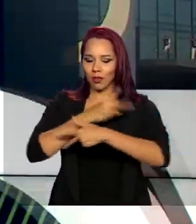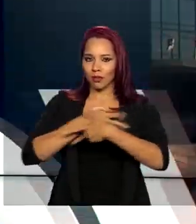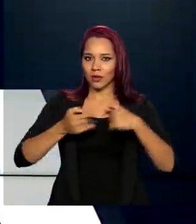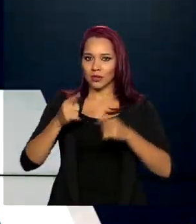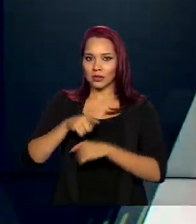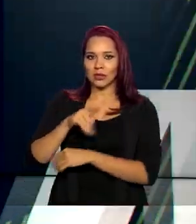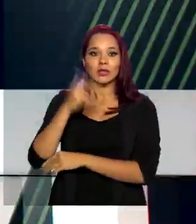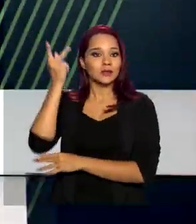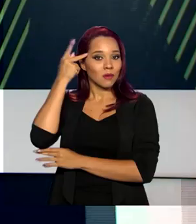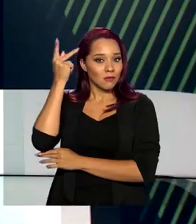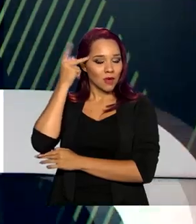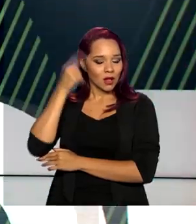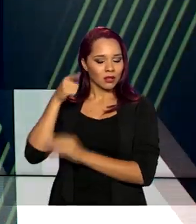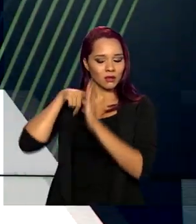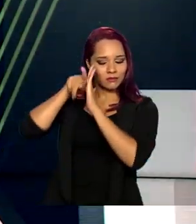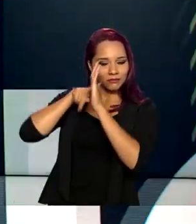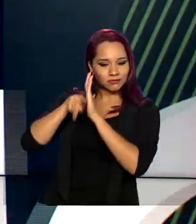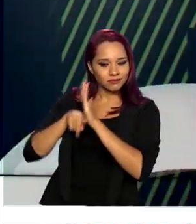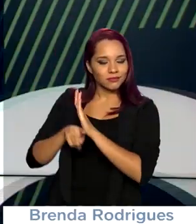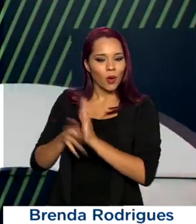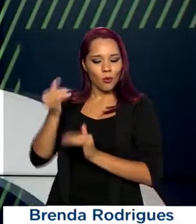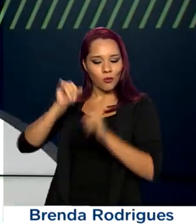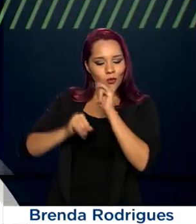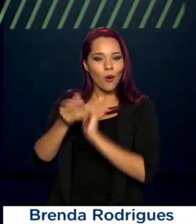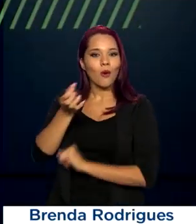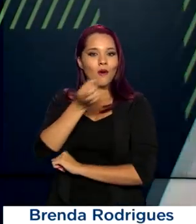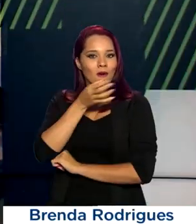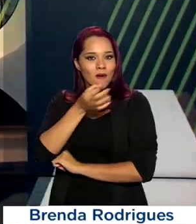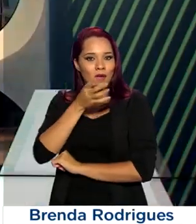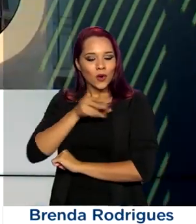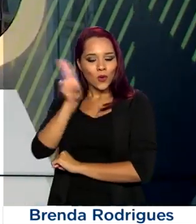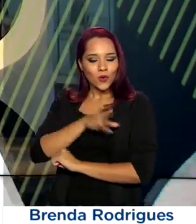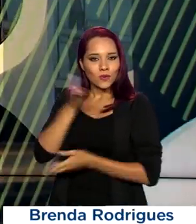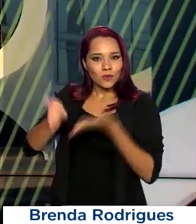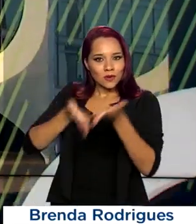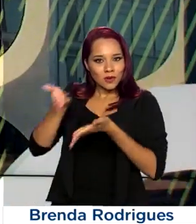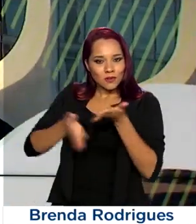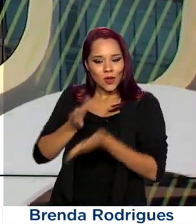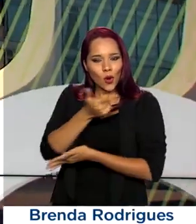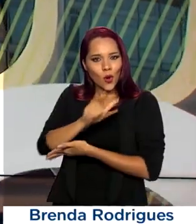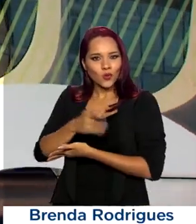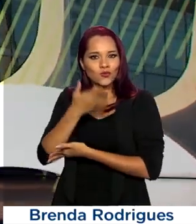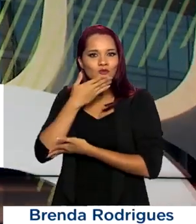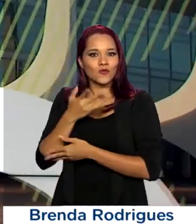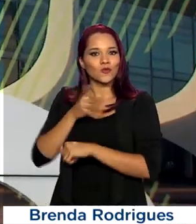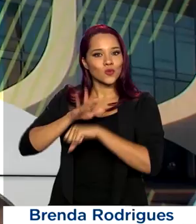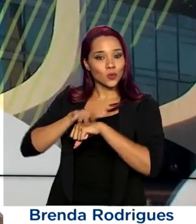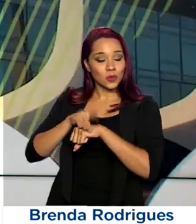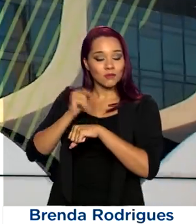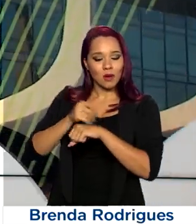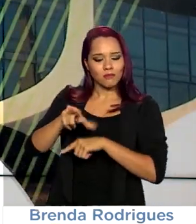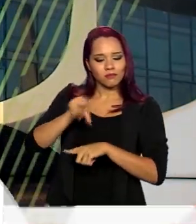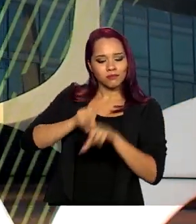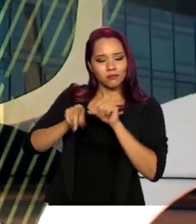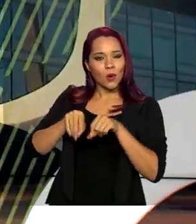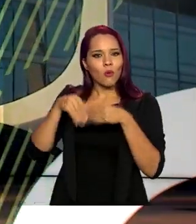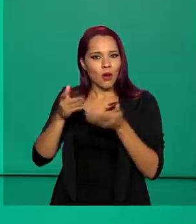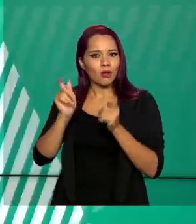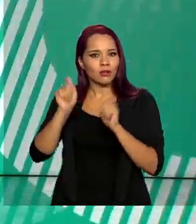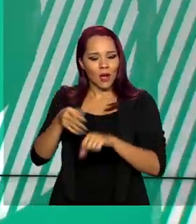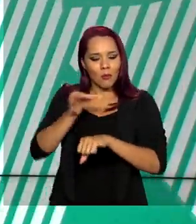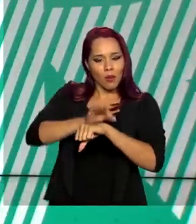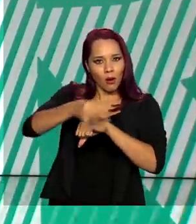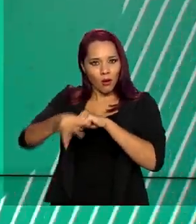Campinas, São Paulo, estão analisando fórmulas de medicamentos usados em tratamento de outras doenças para selecionar os que podem ter